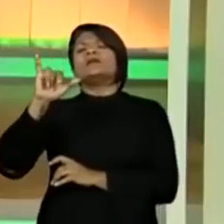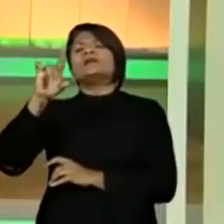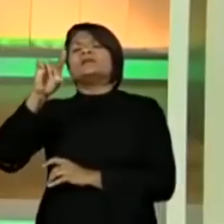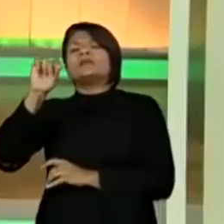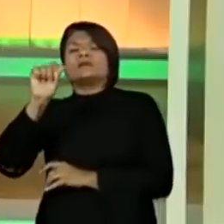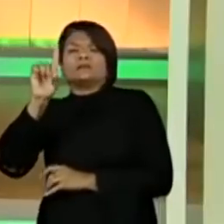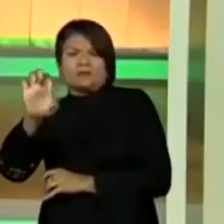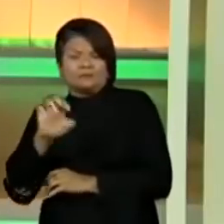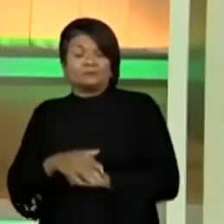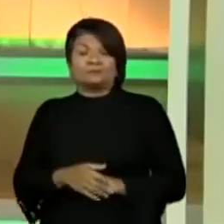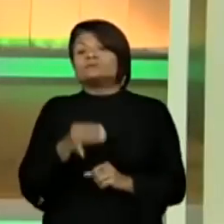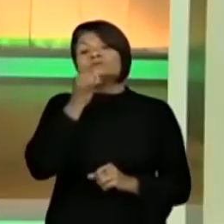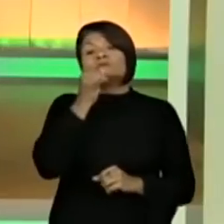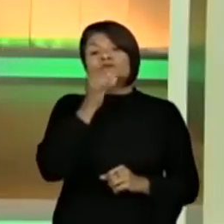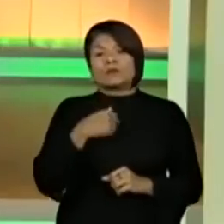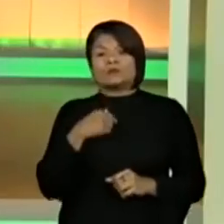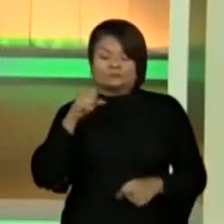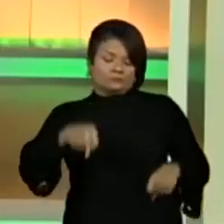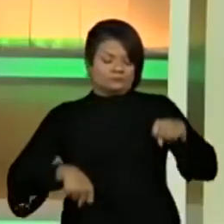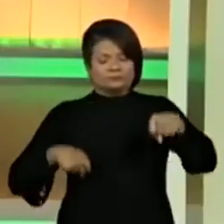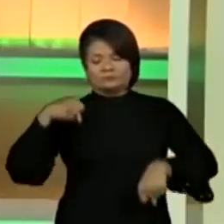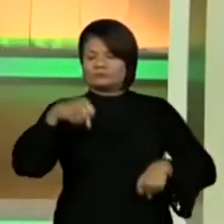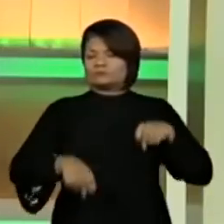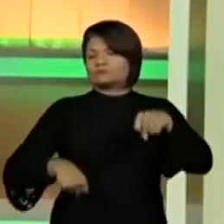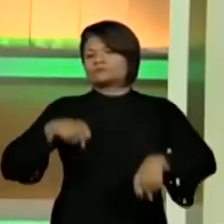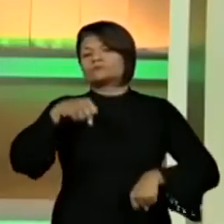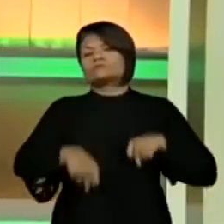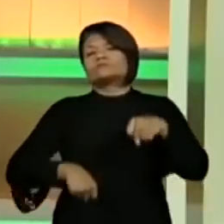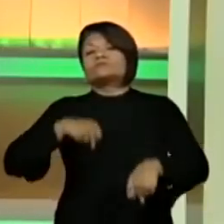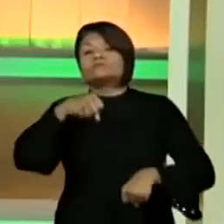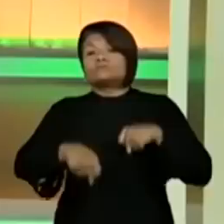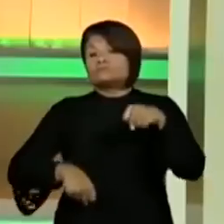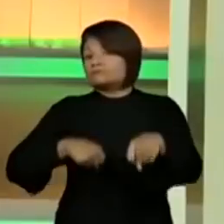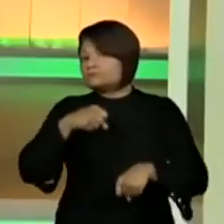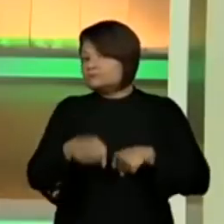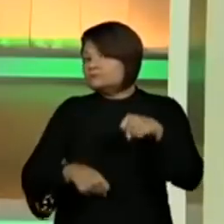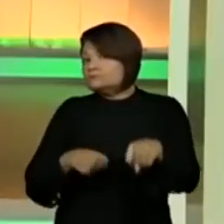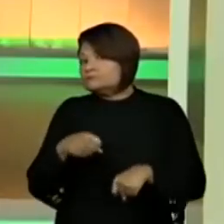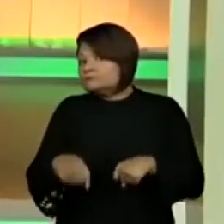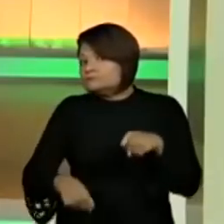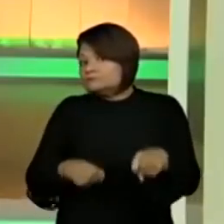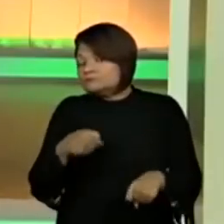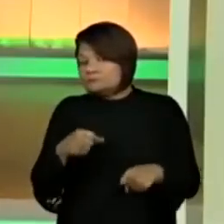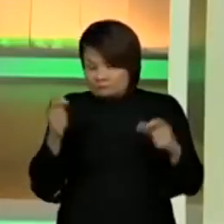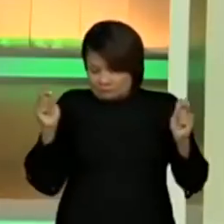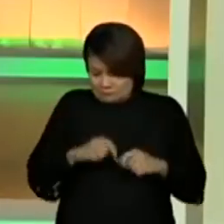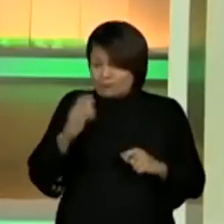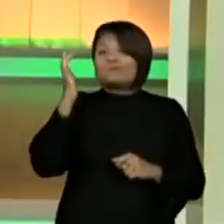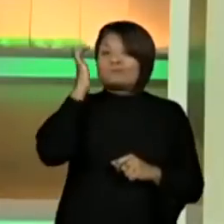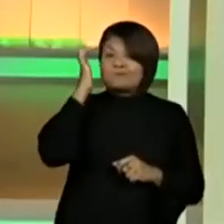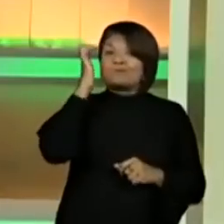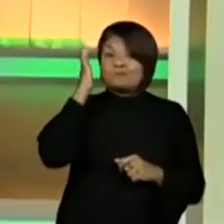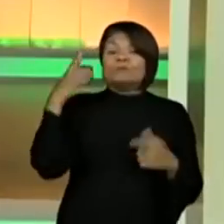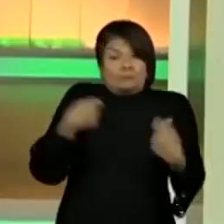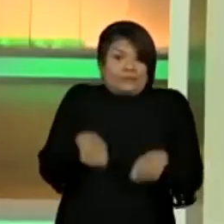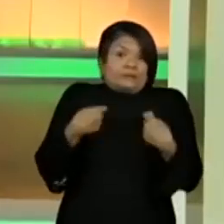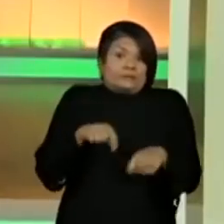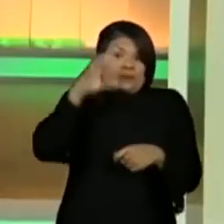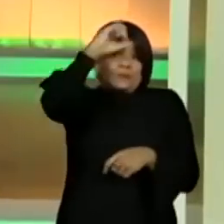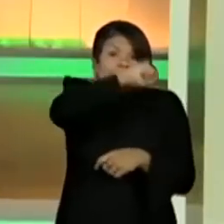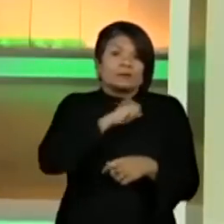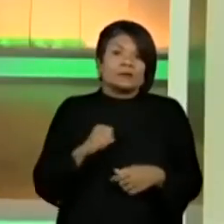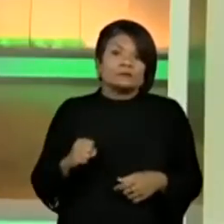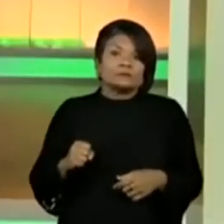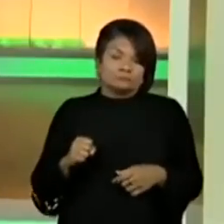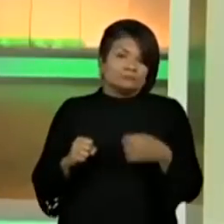fácil. Andar, pedalar a bicicleta, andar com a bicicleta. É uma competência que a gente tem que ter, né? É